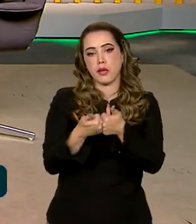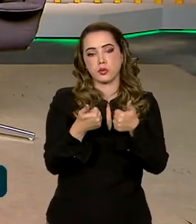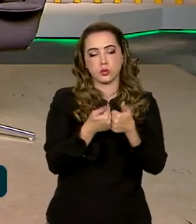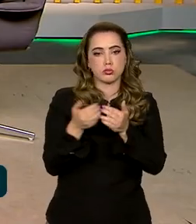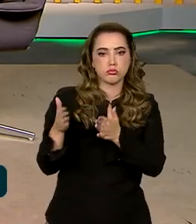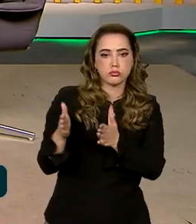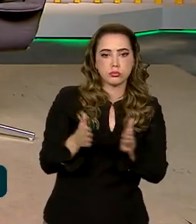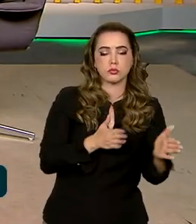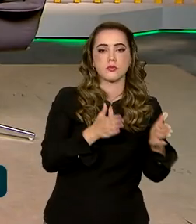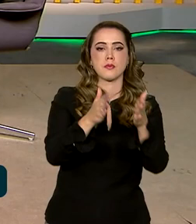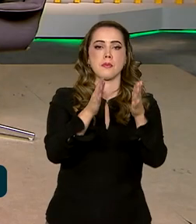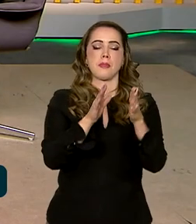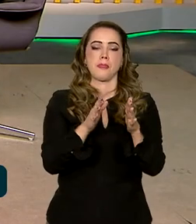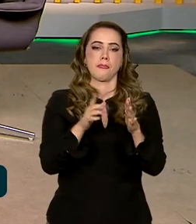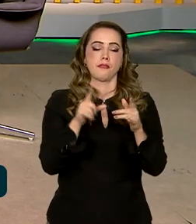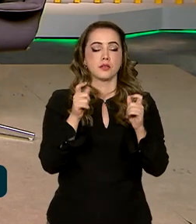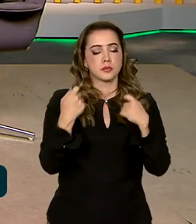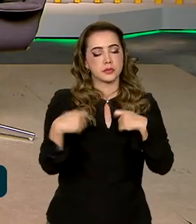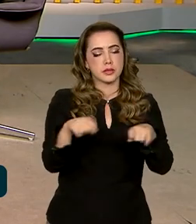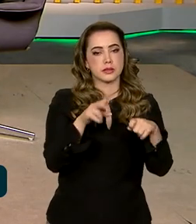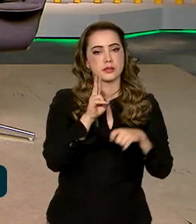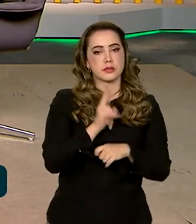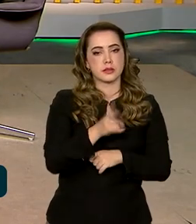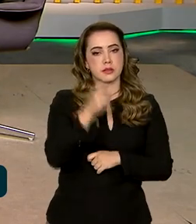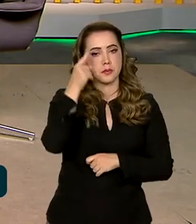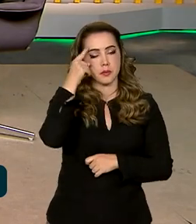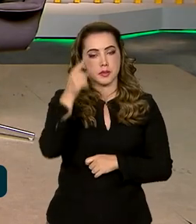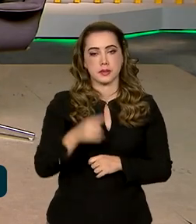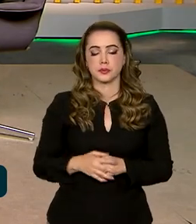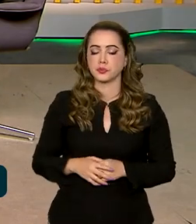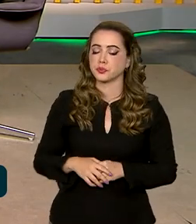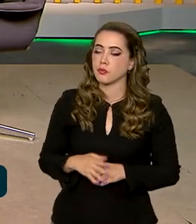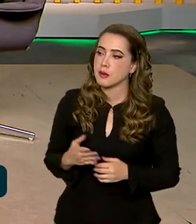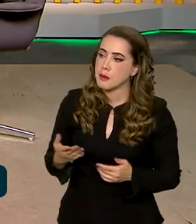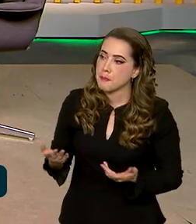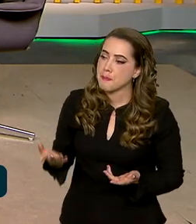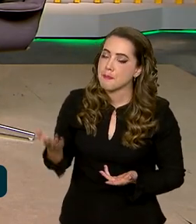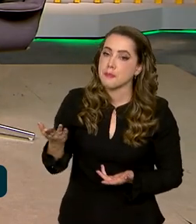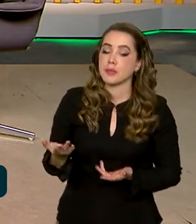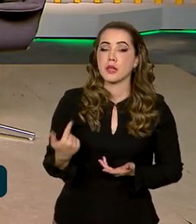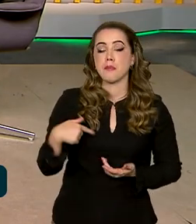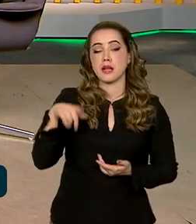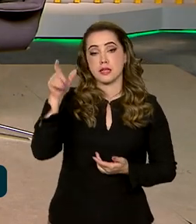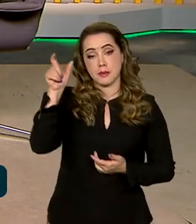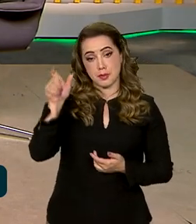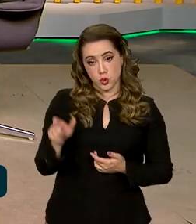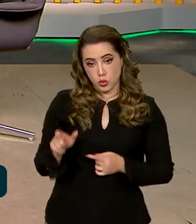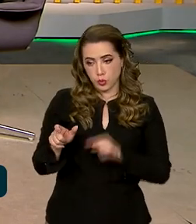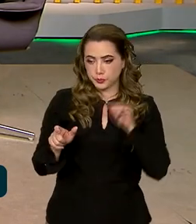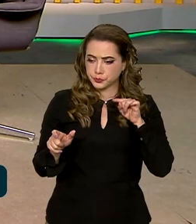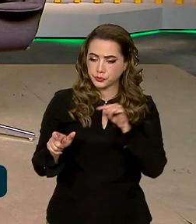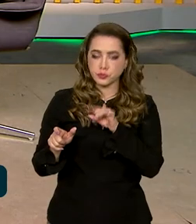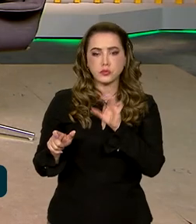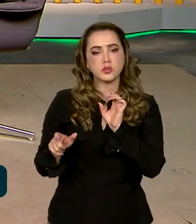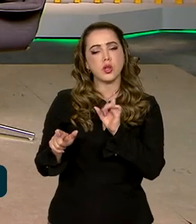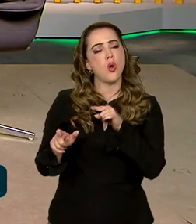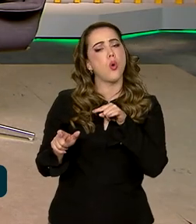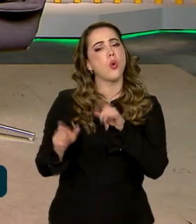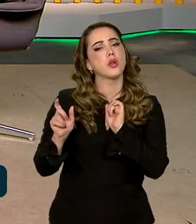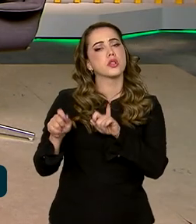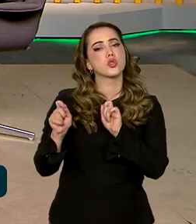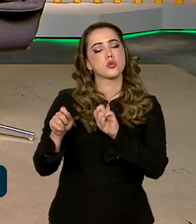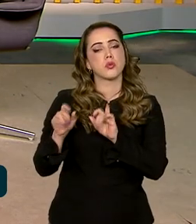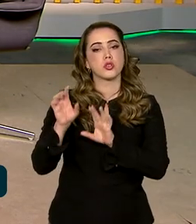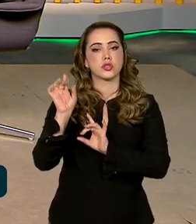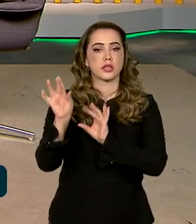o sinistro de trânsito precisa estar sendo sempre pensada. Agora, do ponto de vista do comportamento humano especificamente, o que a gente pode